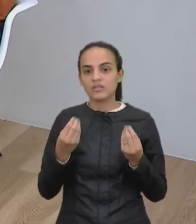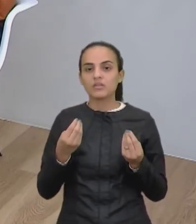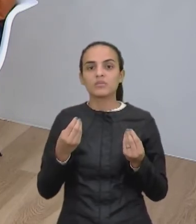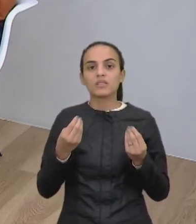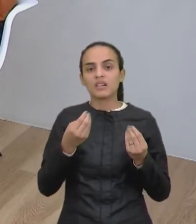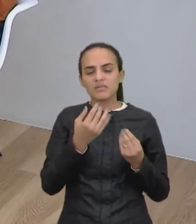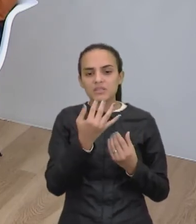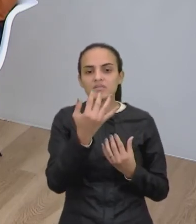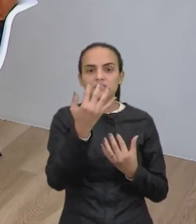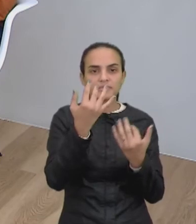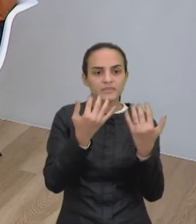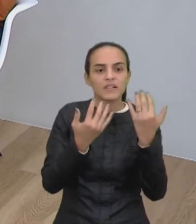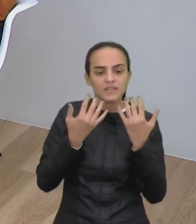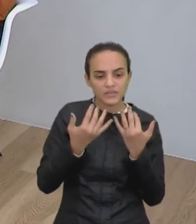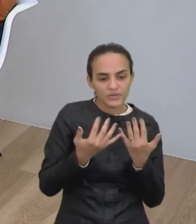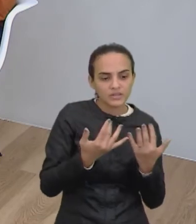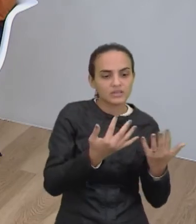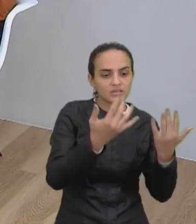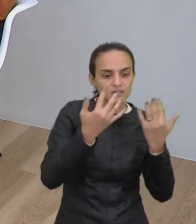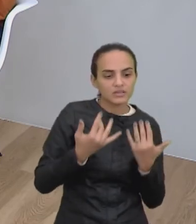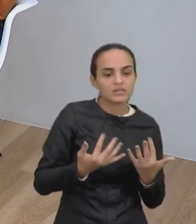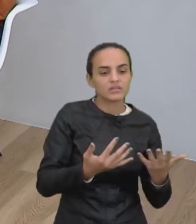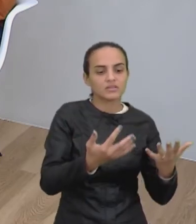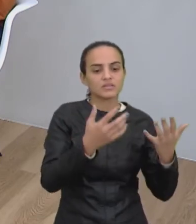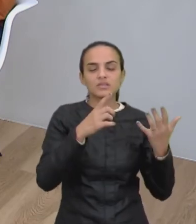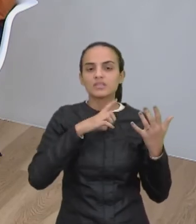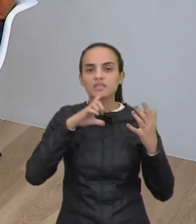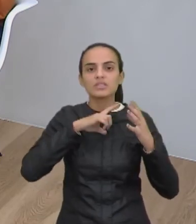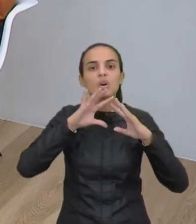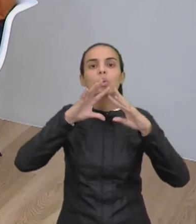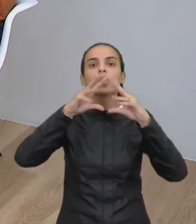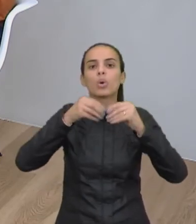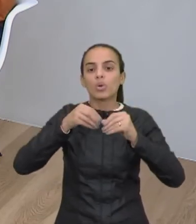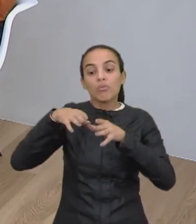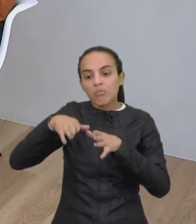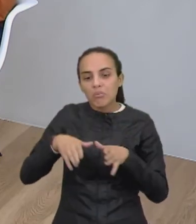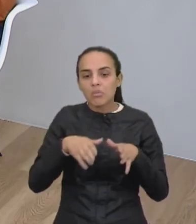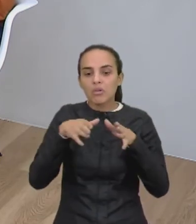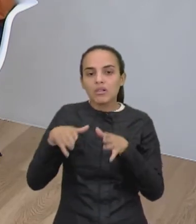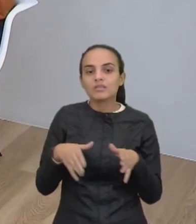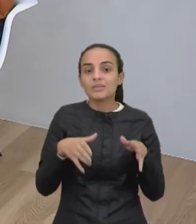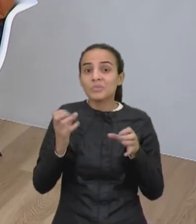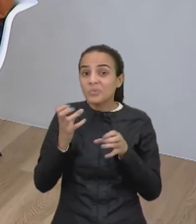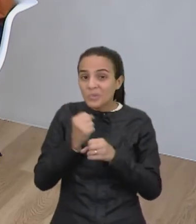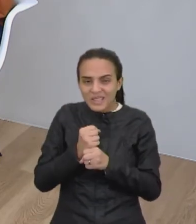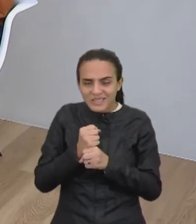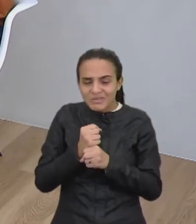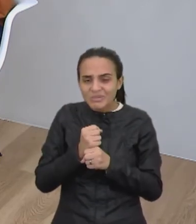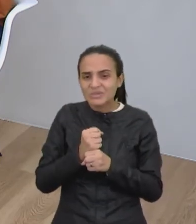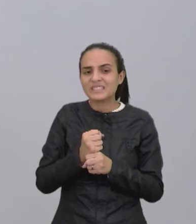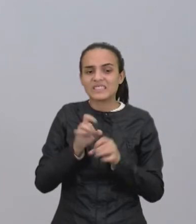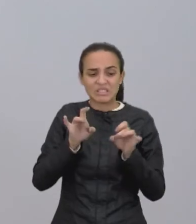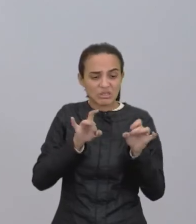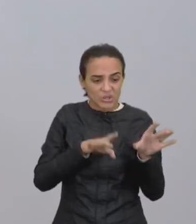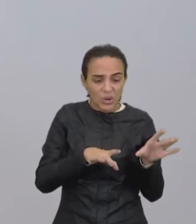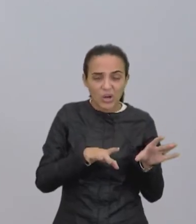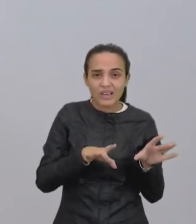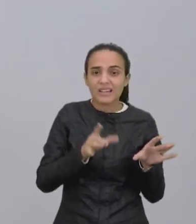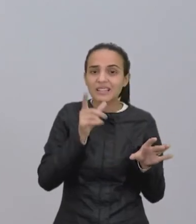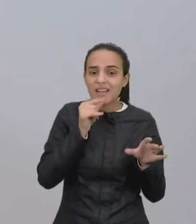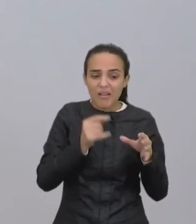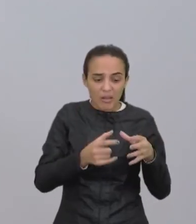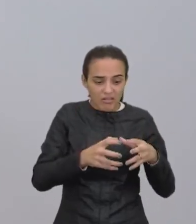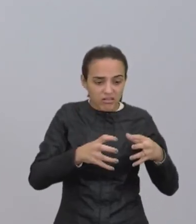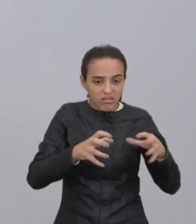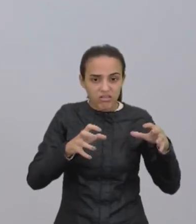vegetação nativa. Exatamente. Que tinha todo um processo. E o quanto de agrotóxico também que se usa muitas vezes